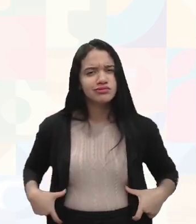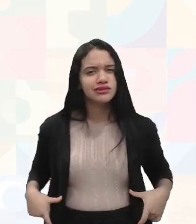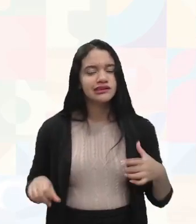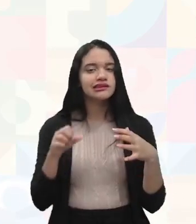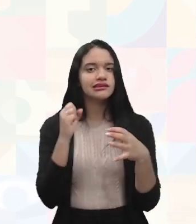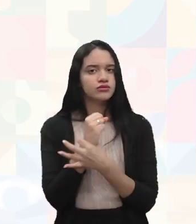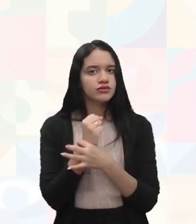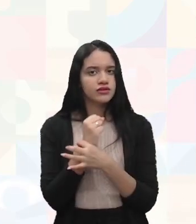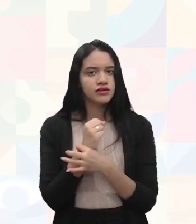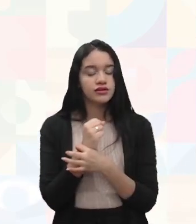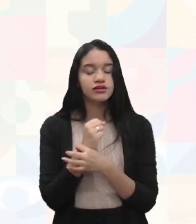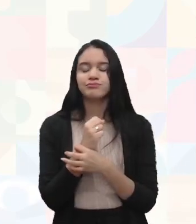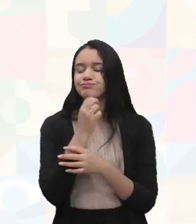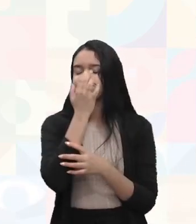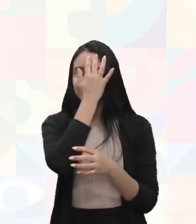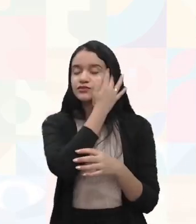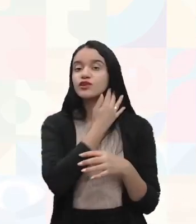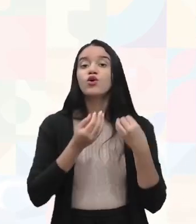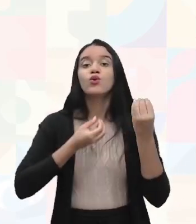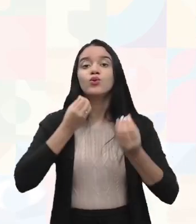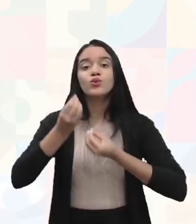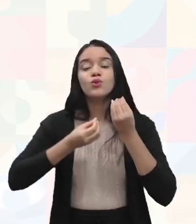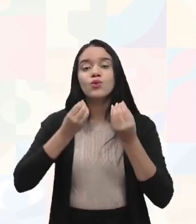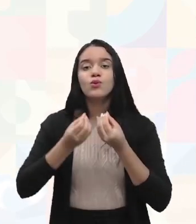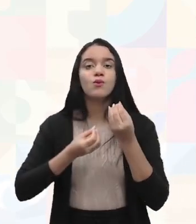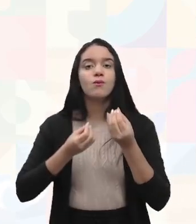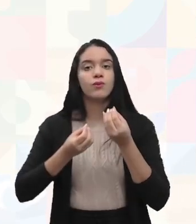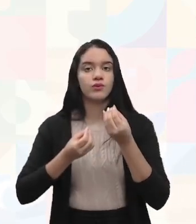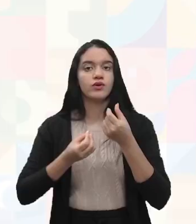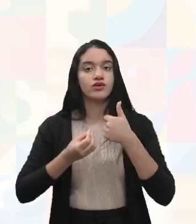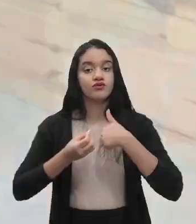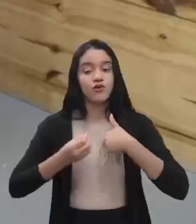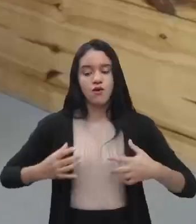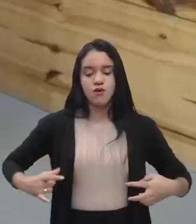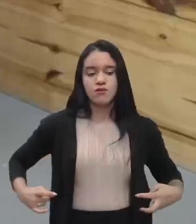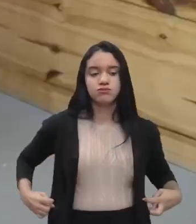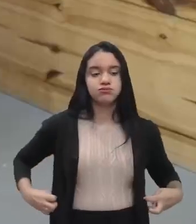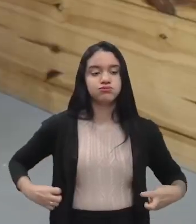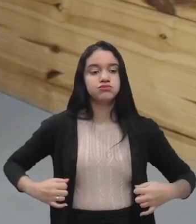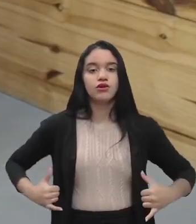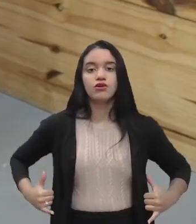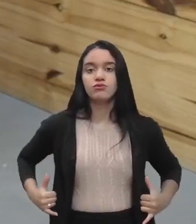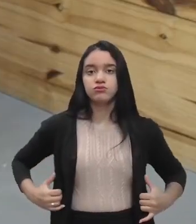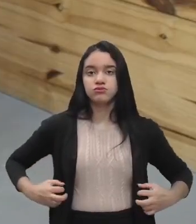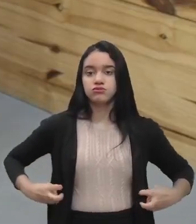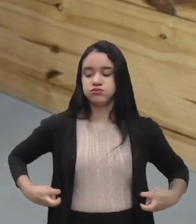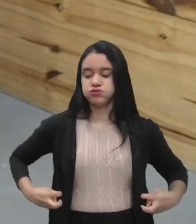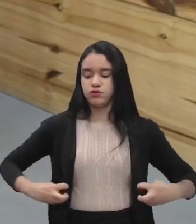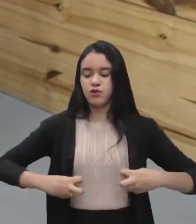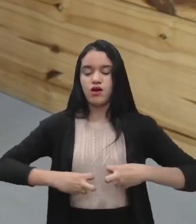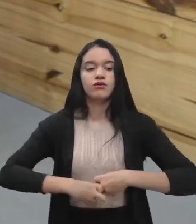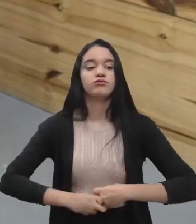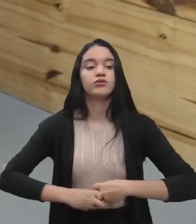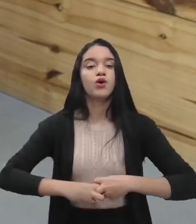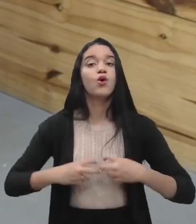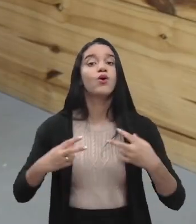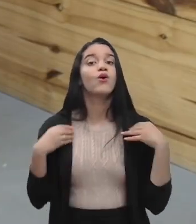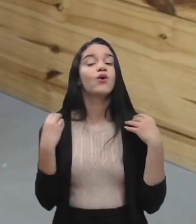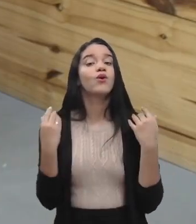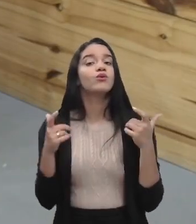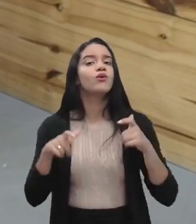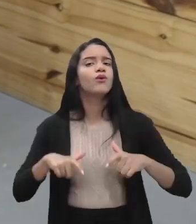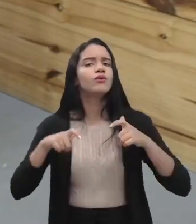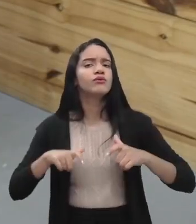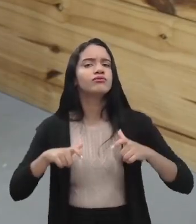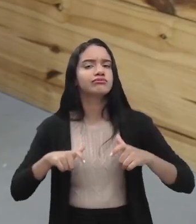resolver. Eu preciso saber como eu vou prender esse cinto de segurança. Onde eu vou amarrar para